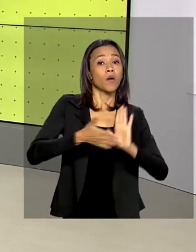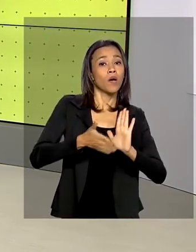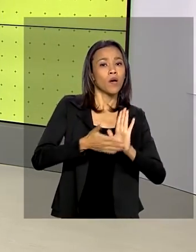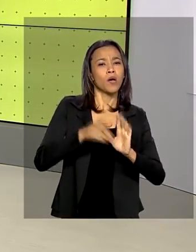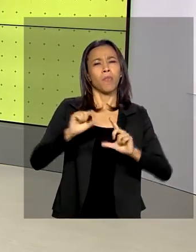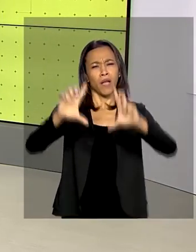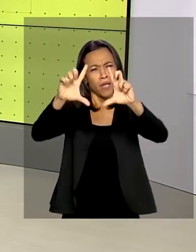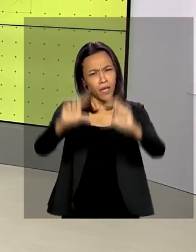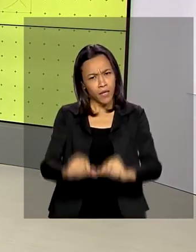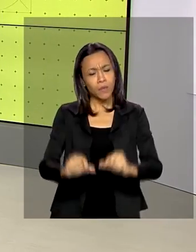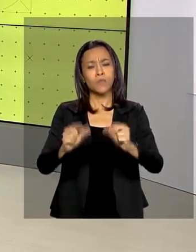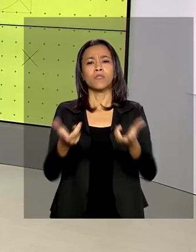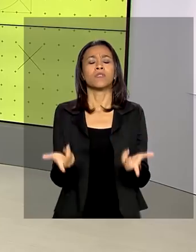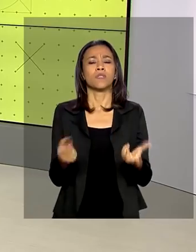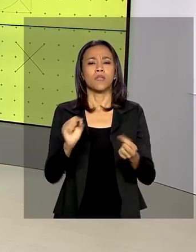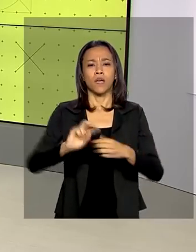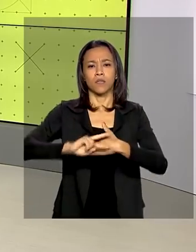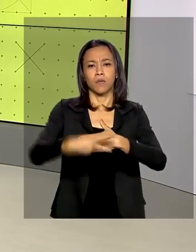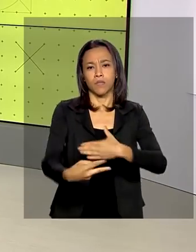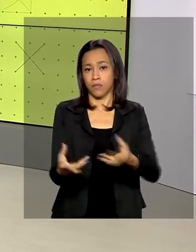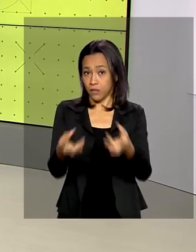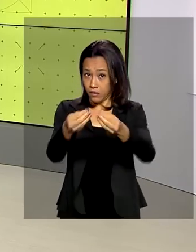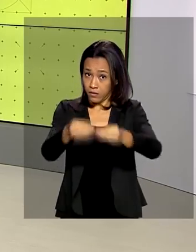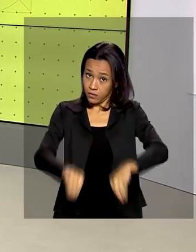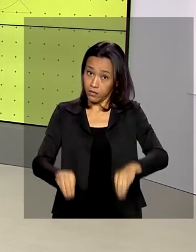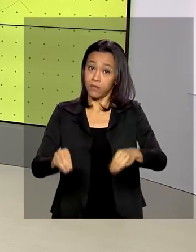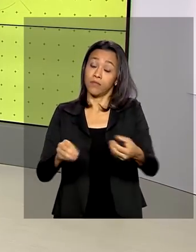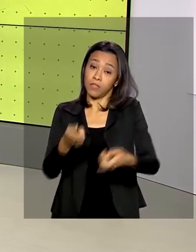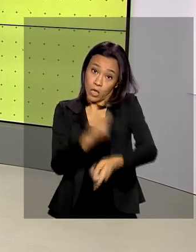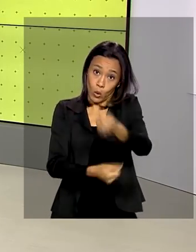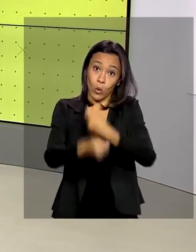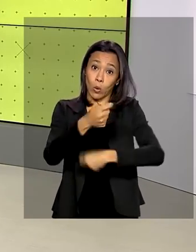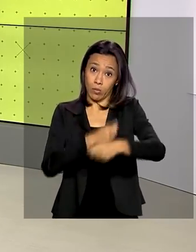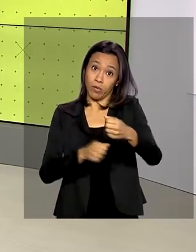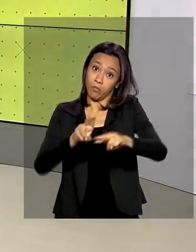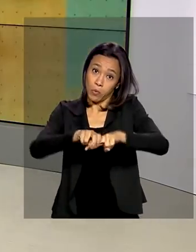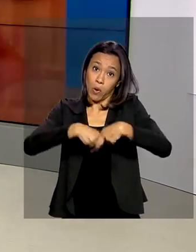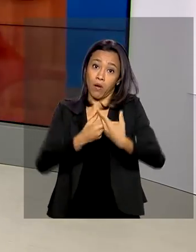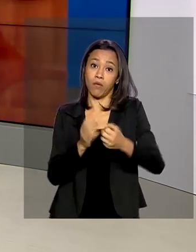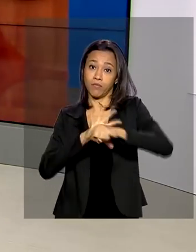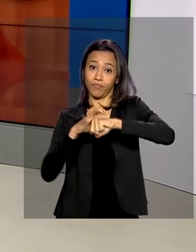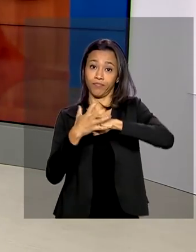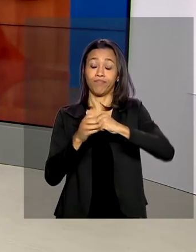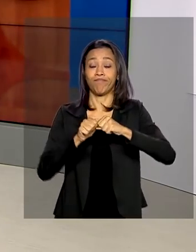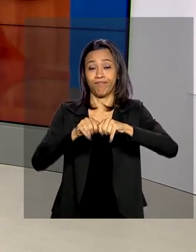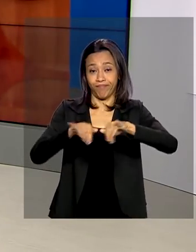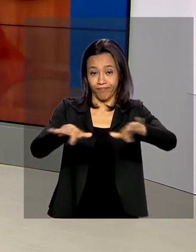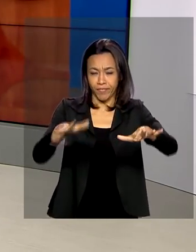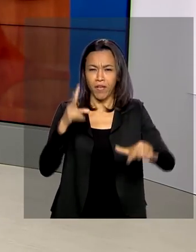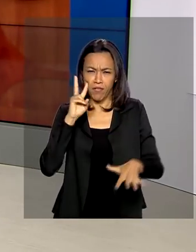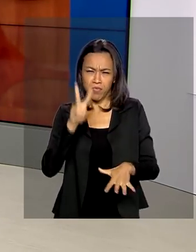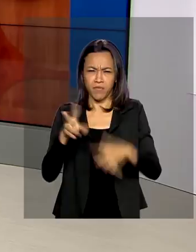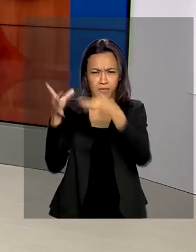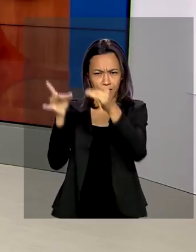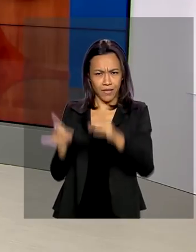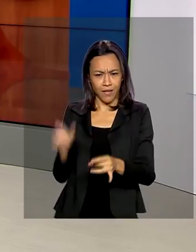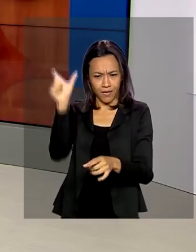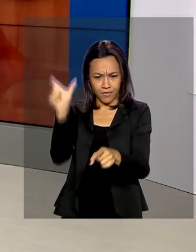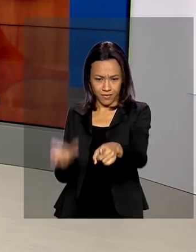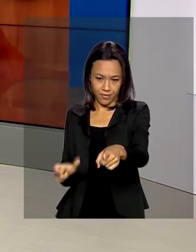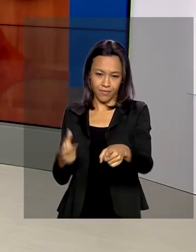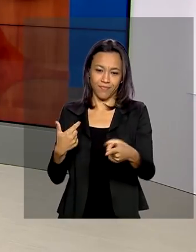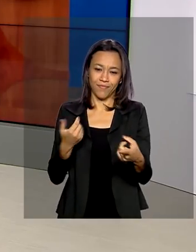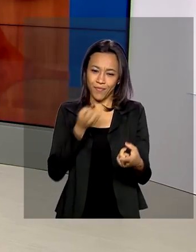impactos da crise do coronavírus na economia brasileira. Vamos ao Palácio do Planalto saber os detalhes com a repórter Márcia Fernandes.